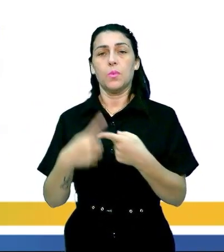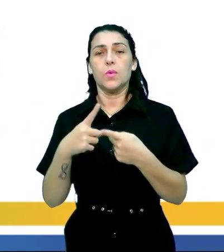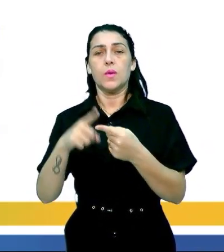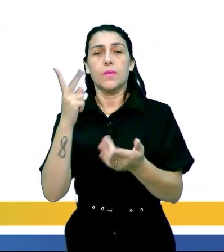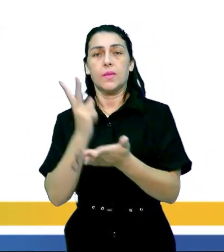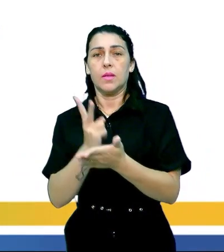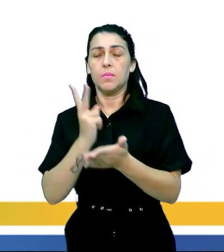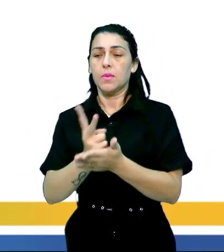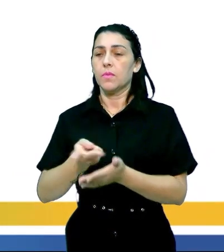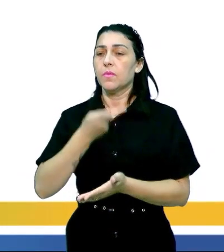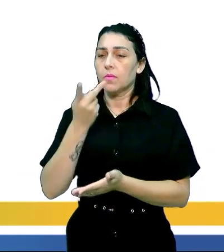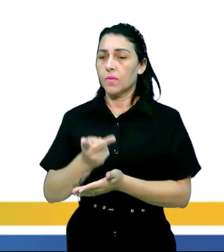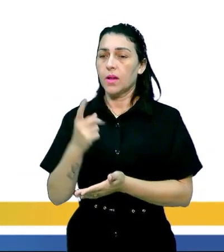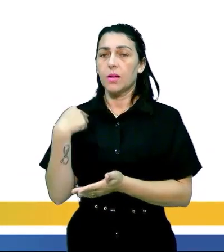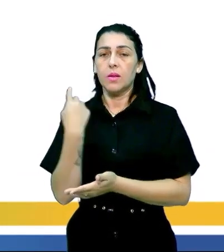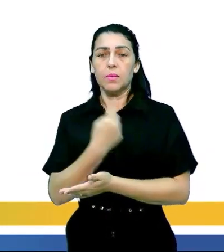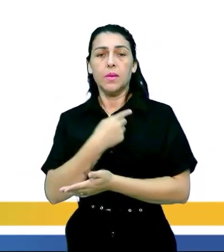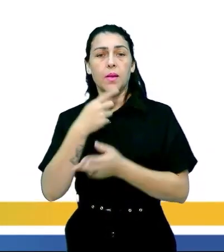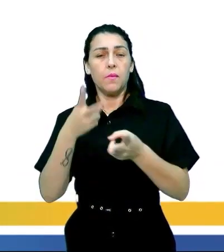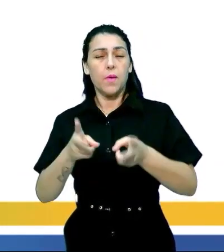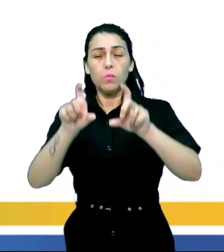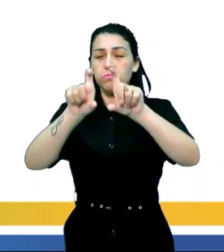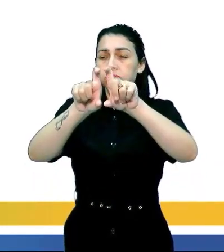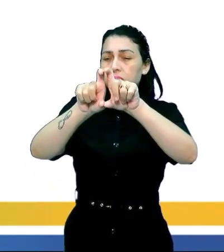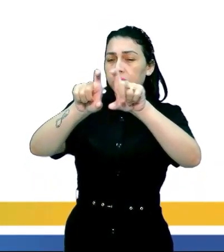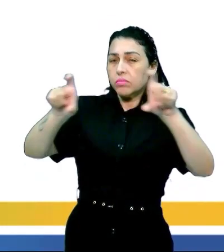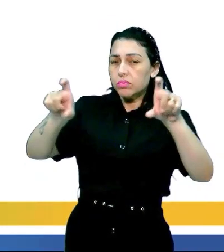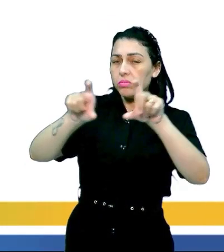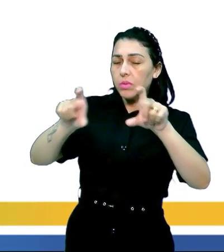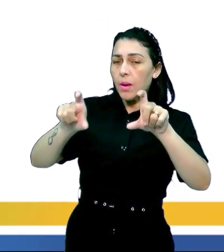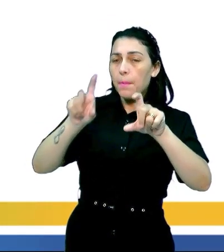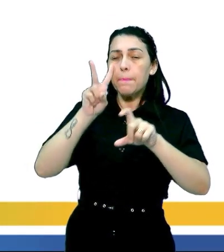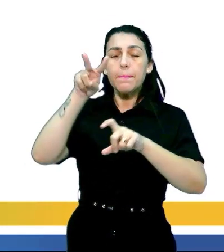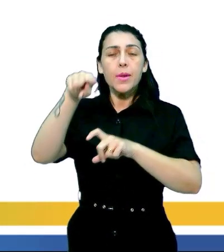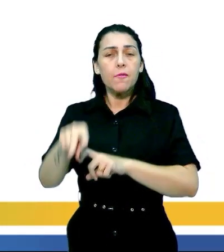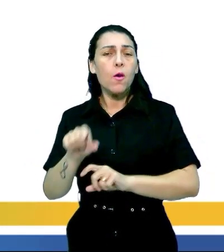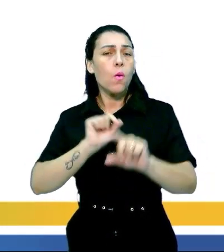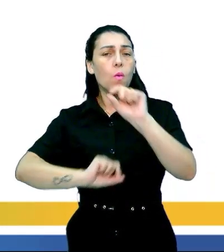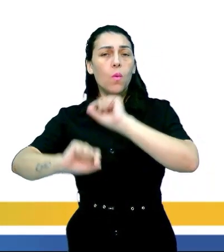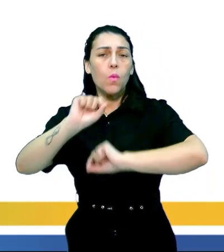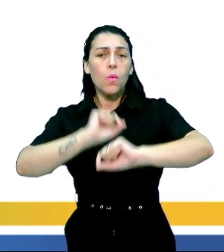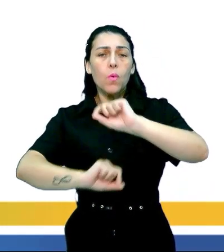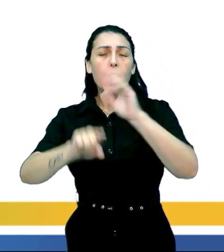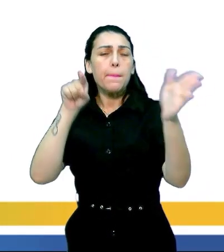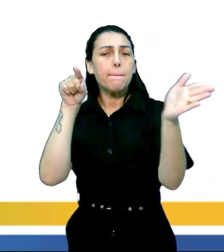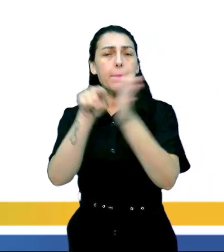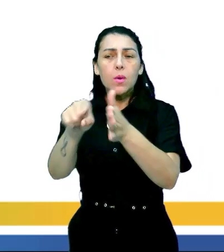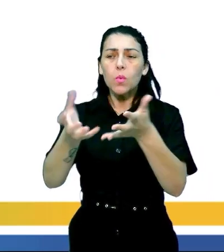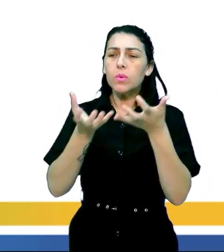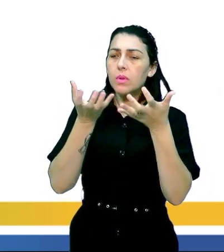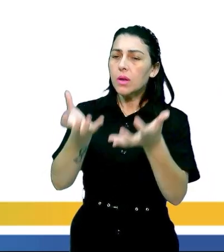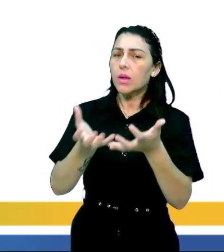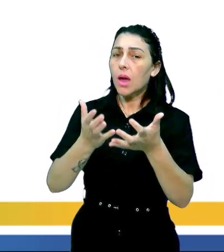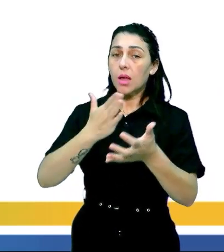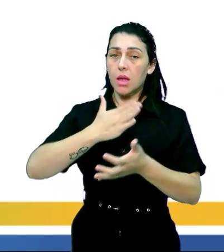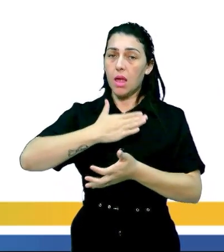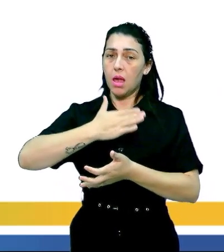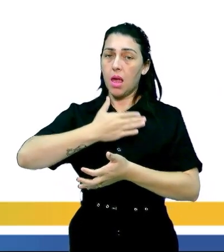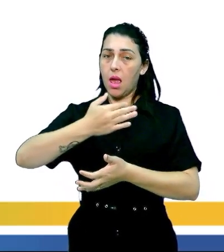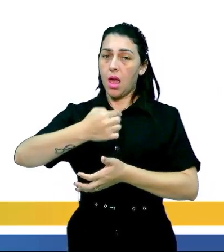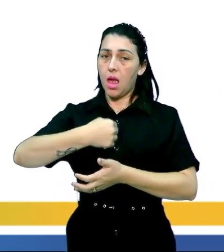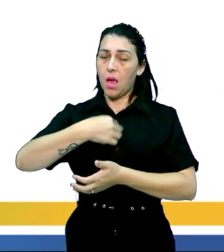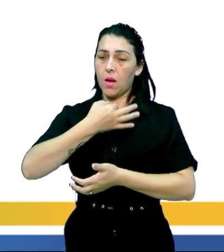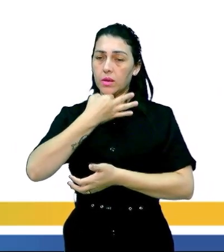sempre digo né que a gente tem que ver logo o enunciado para ver o que que é que questão quer de mim né